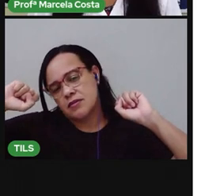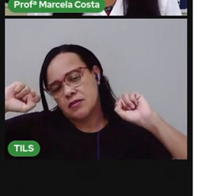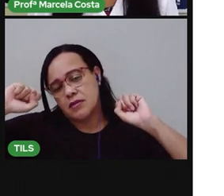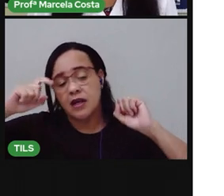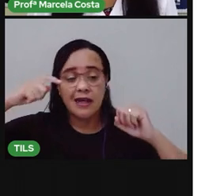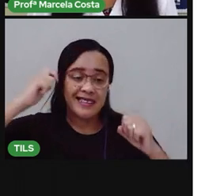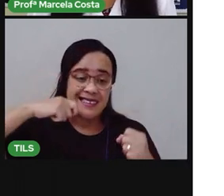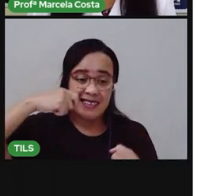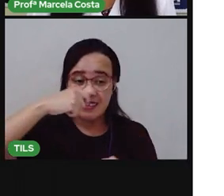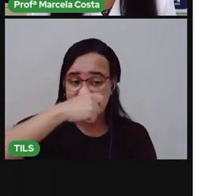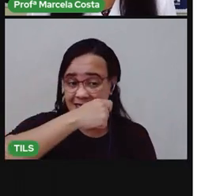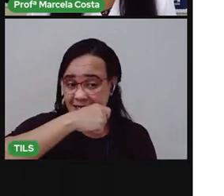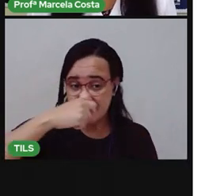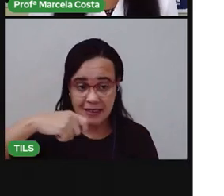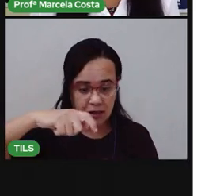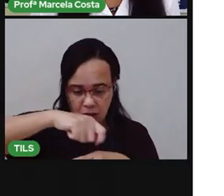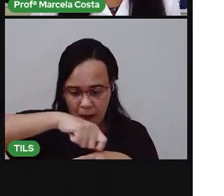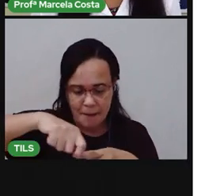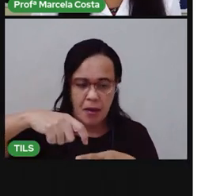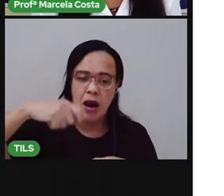escovar os dentes,